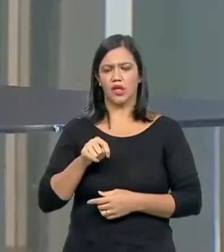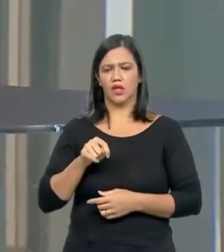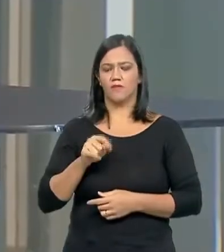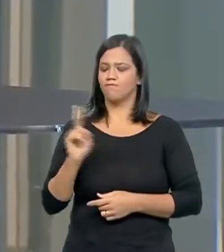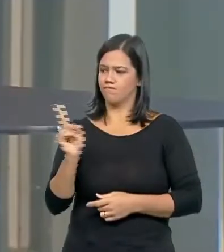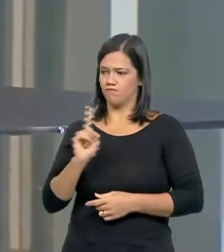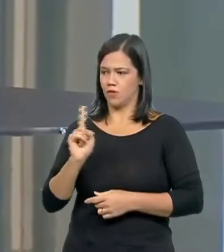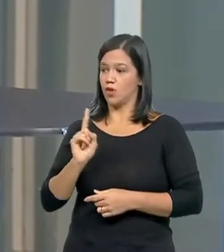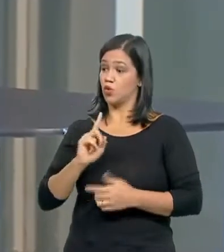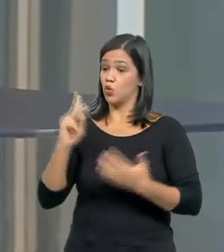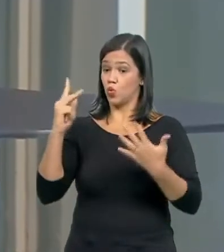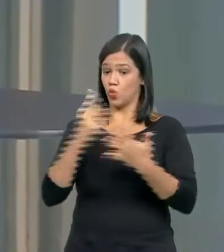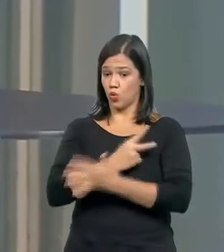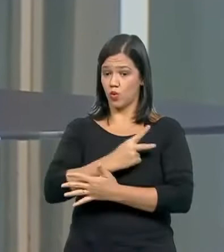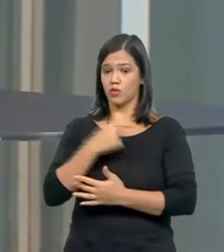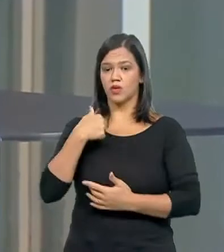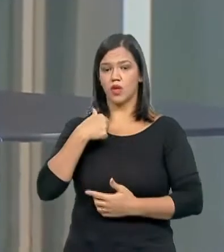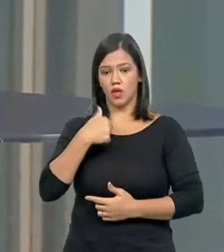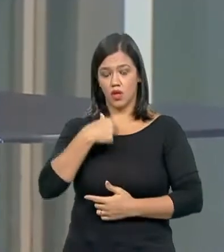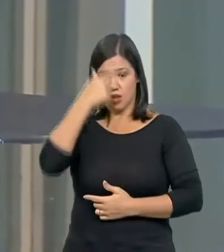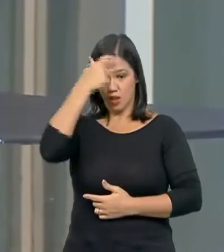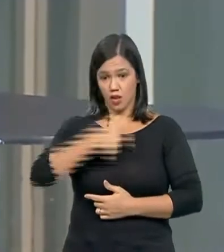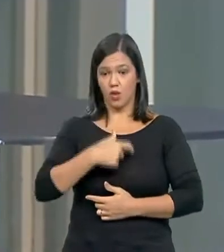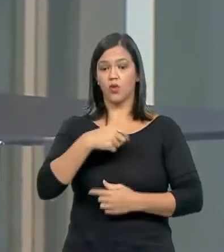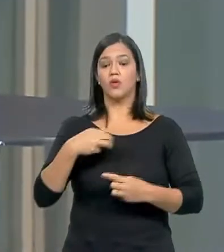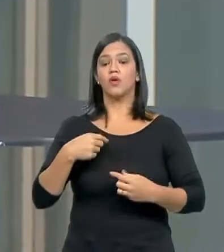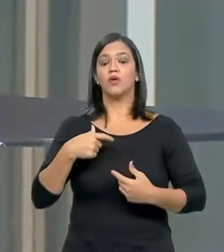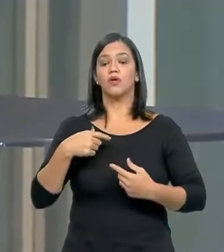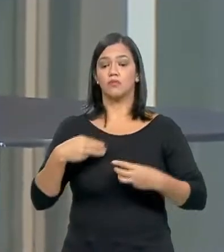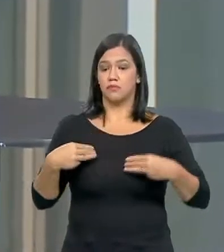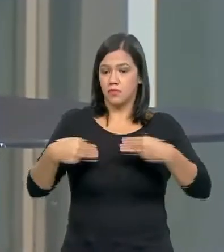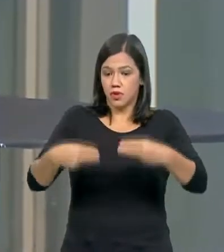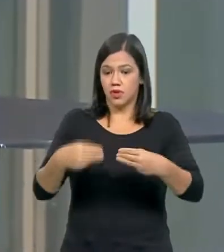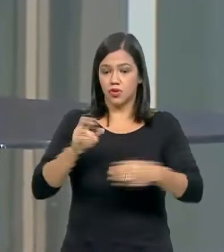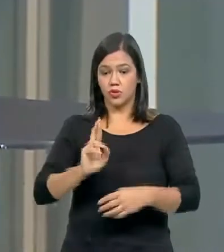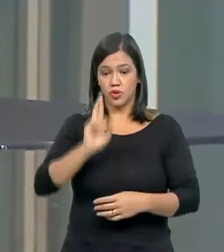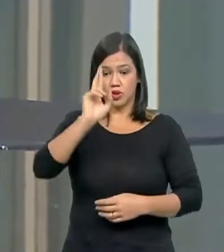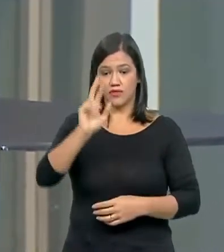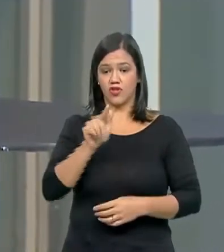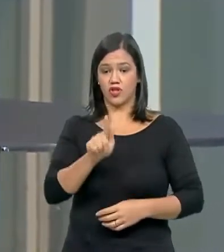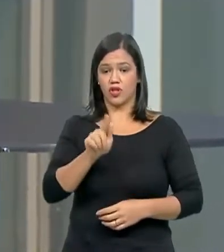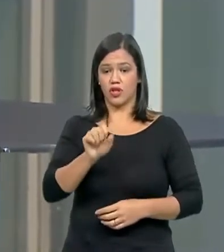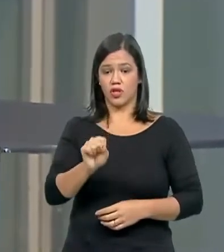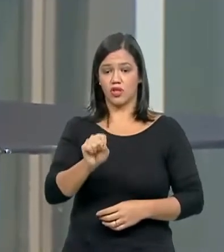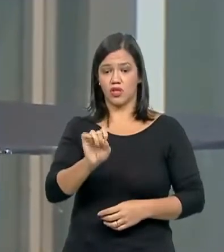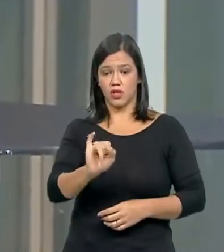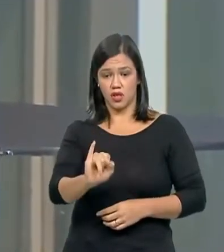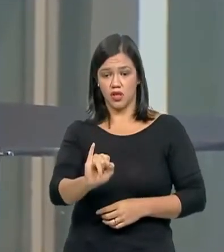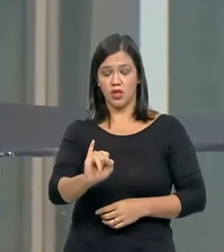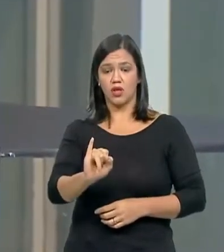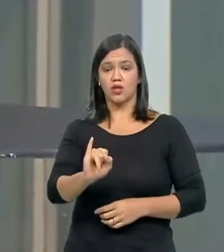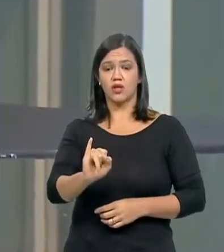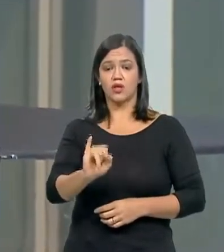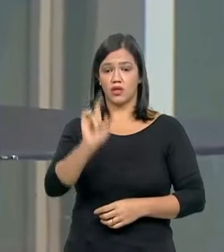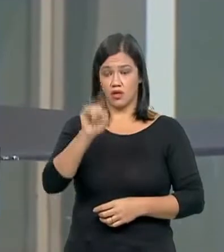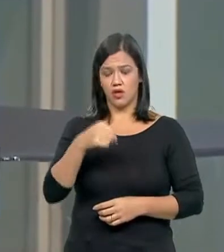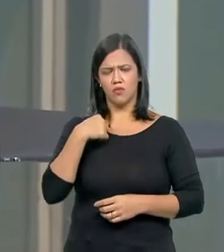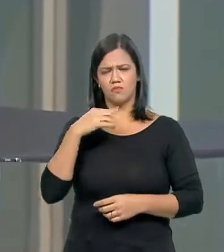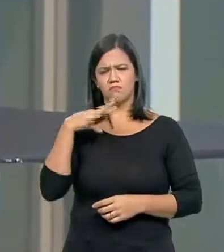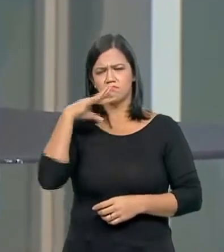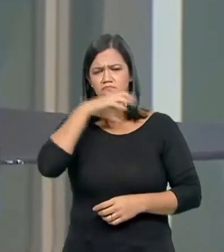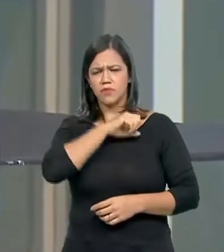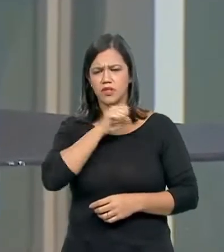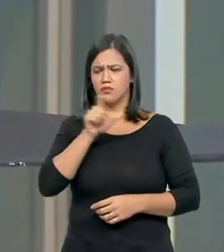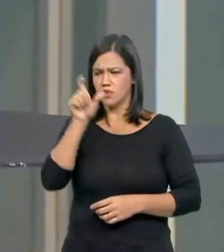na oportunidade, eu sendo ministro-chefe do Cabinete de Segurança Institucional, eu vi a figura